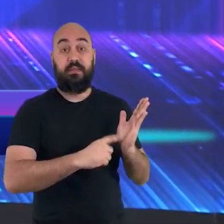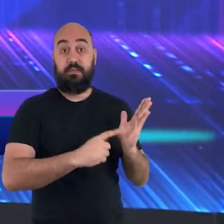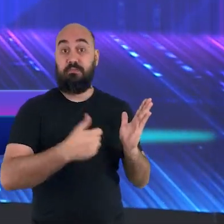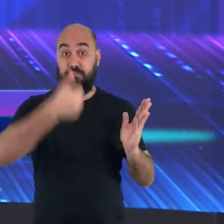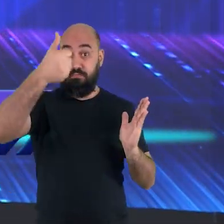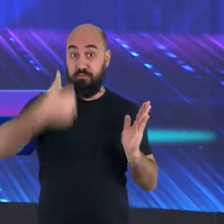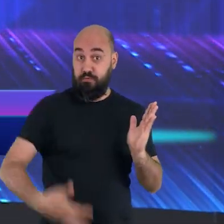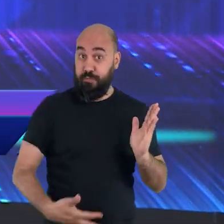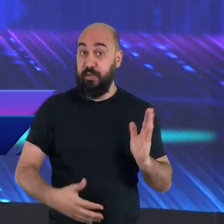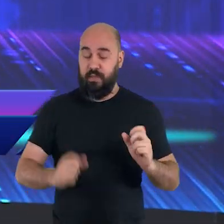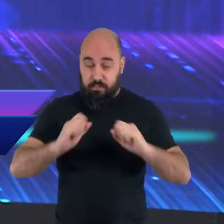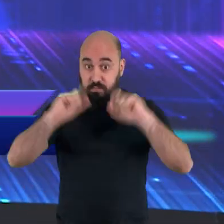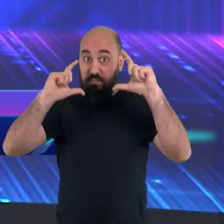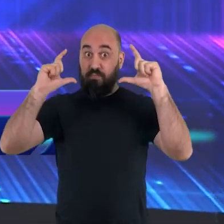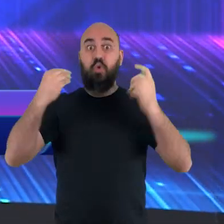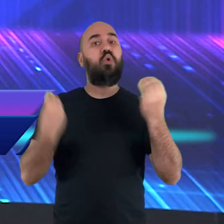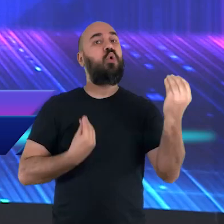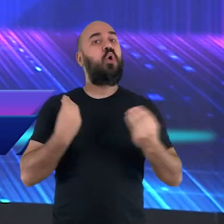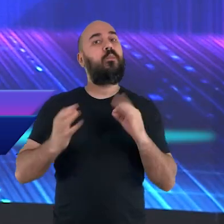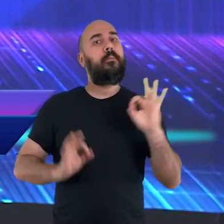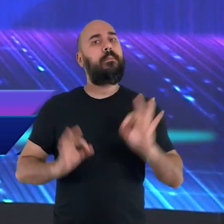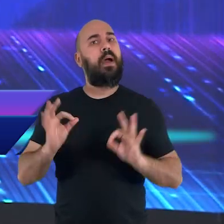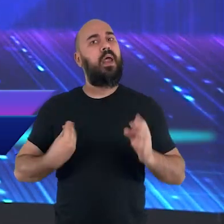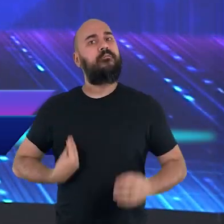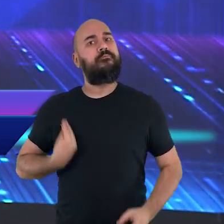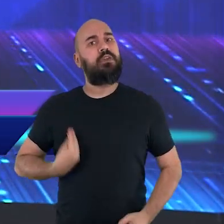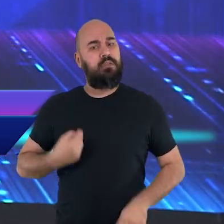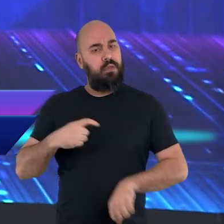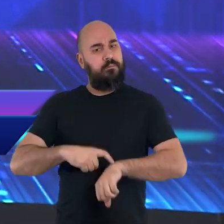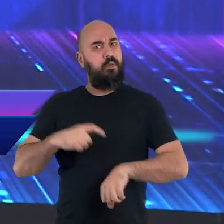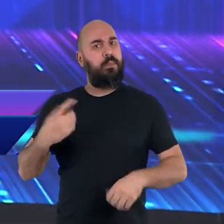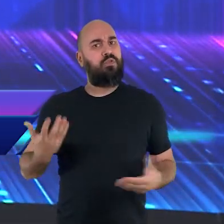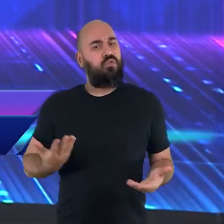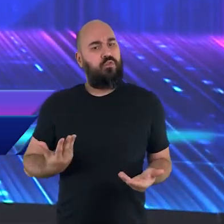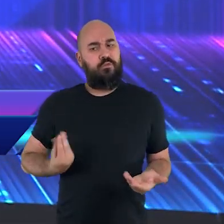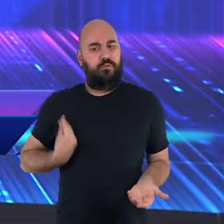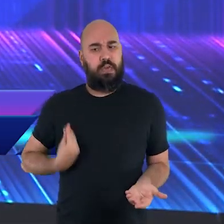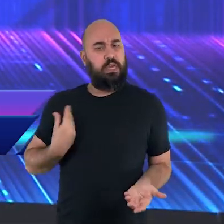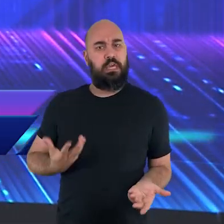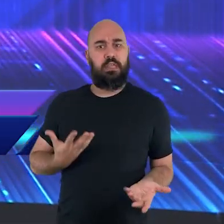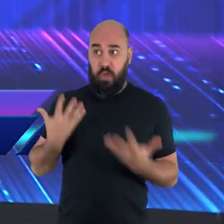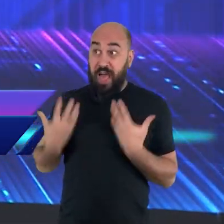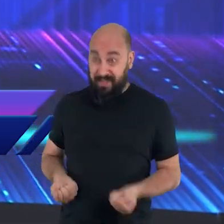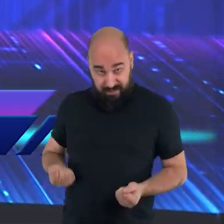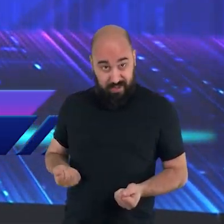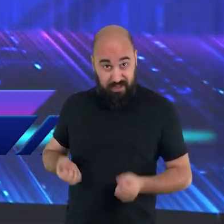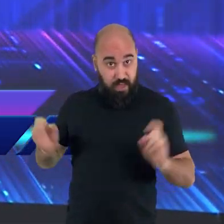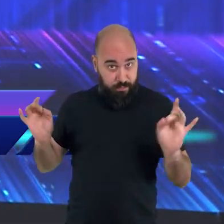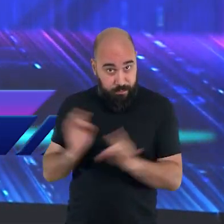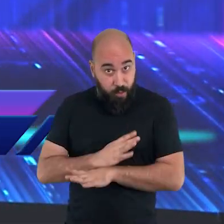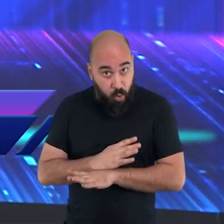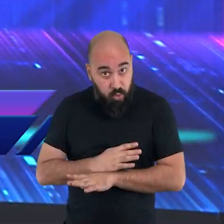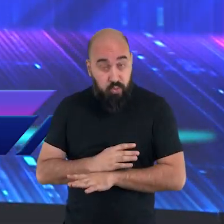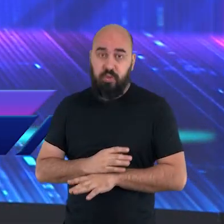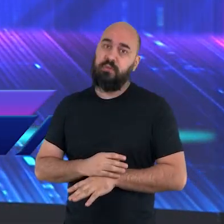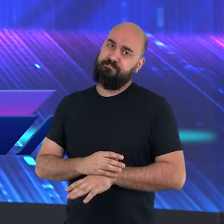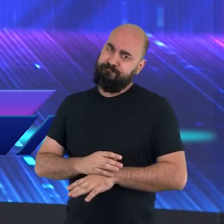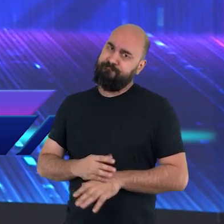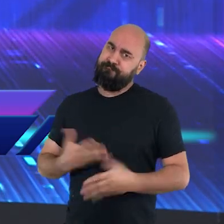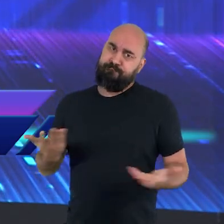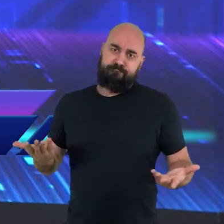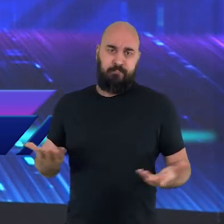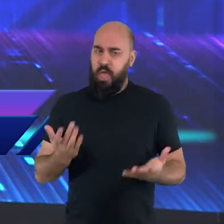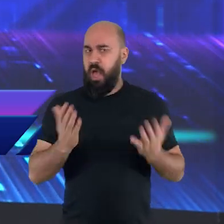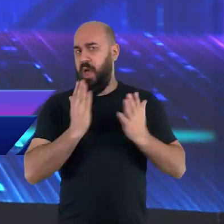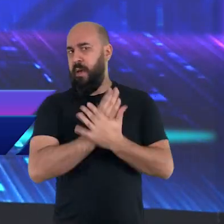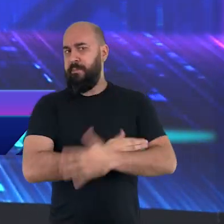preparar. De como eu devo viver nesse momento. Eu que aceitei Jesus como meu Senhor e Salvador. Eu que aceitei a Ele como